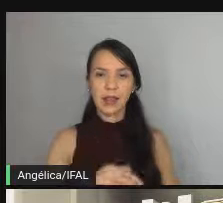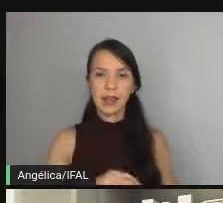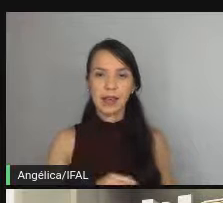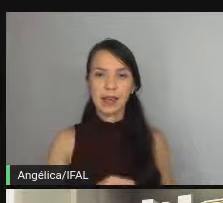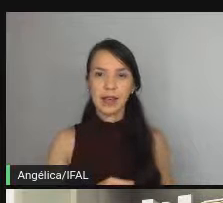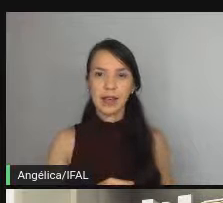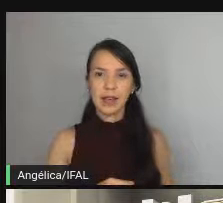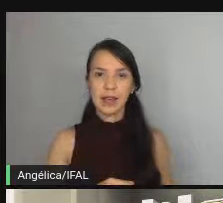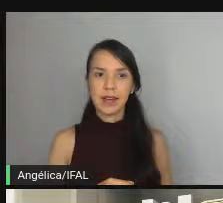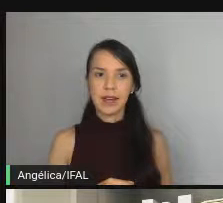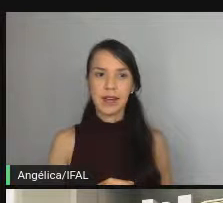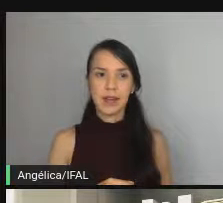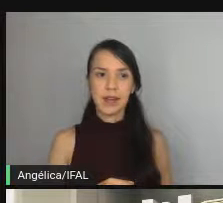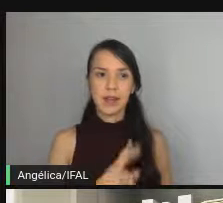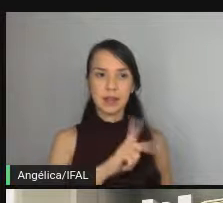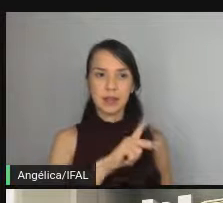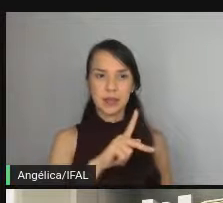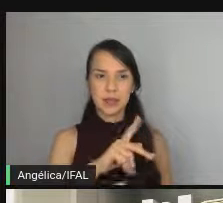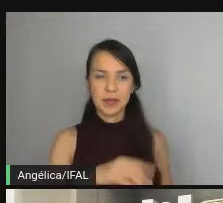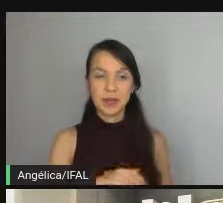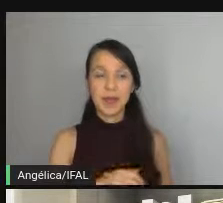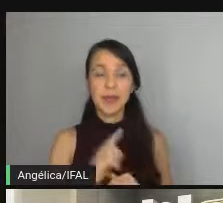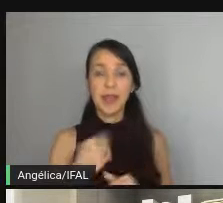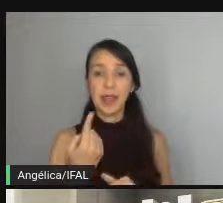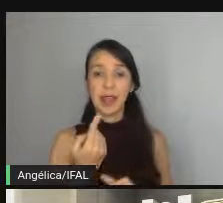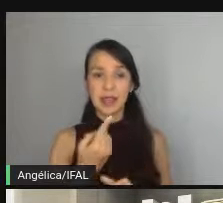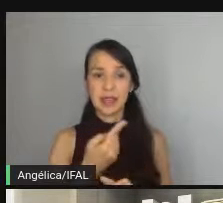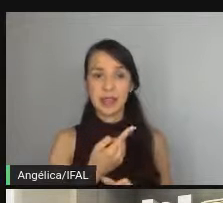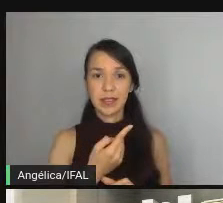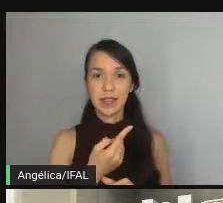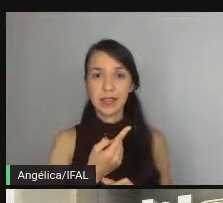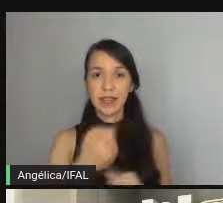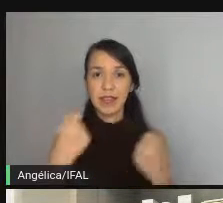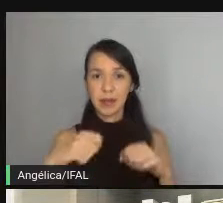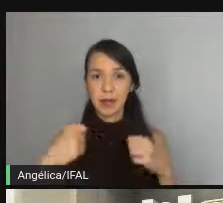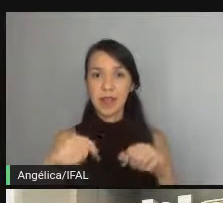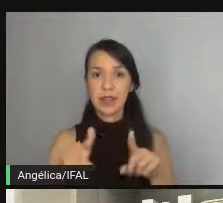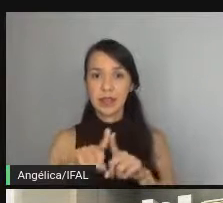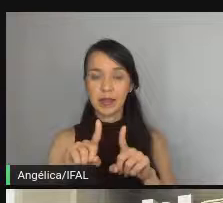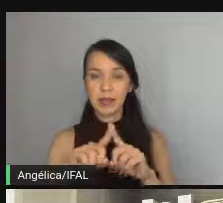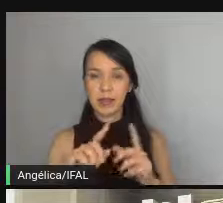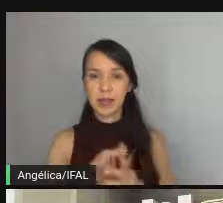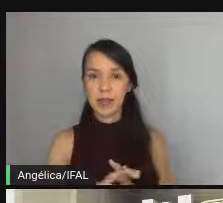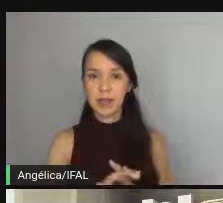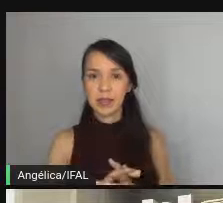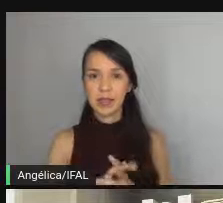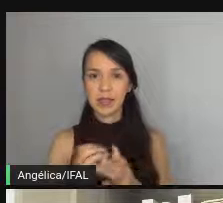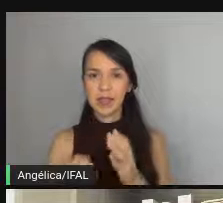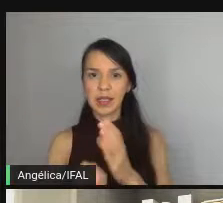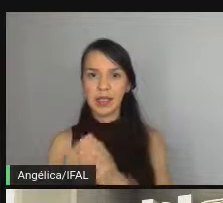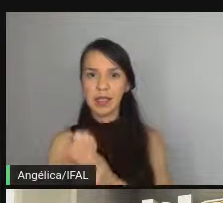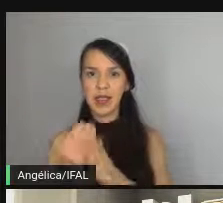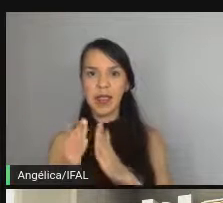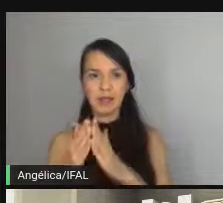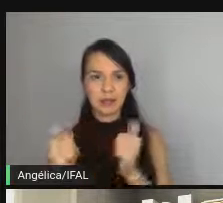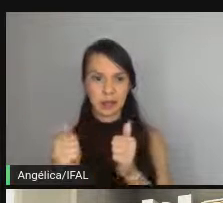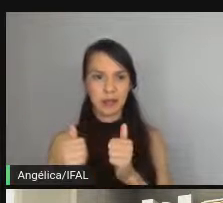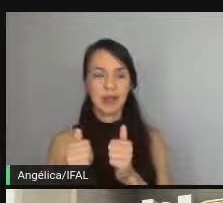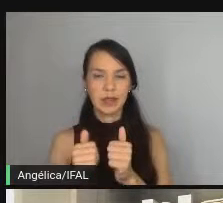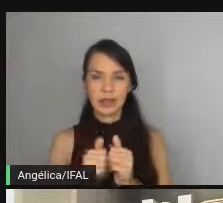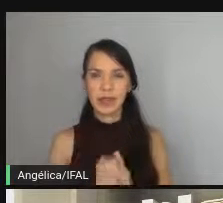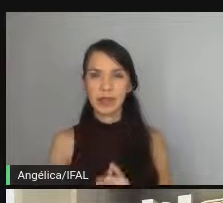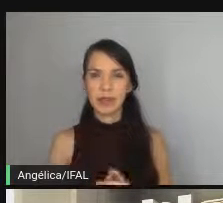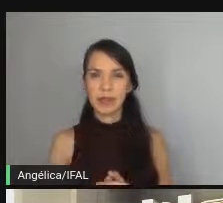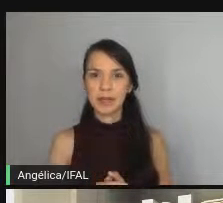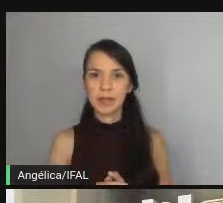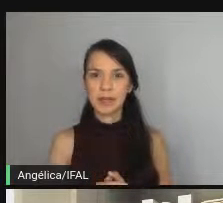a gente de toda forma vai precisar criar uma requisição então dê um passo aqui